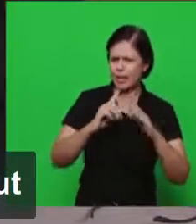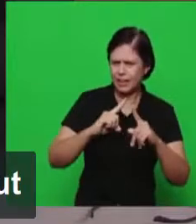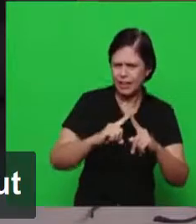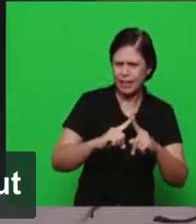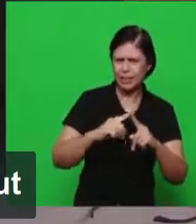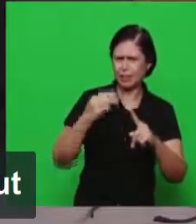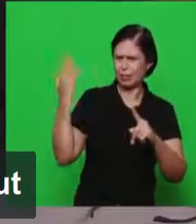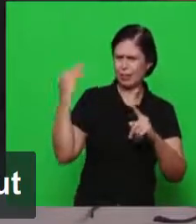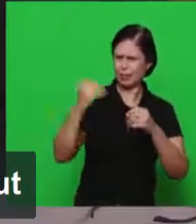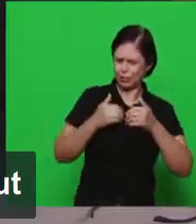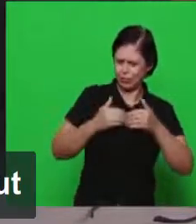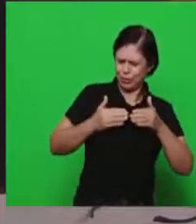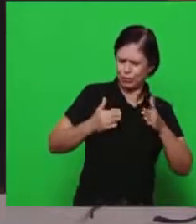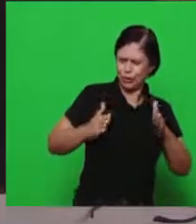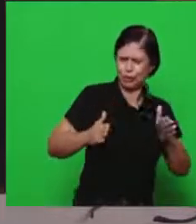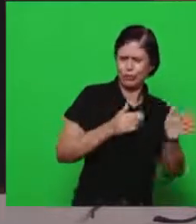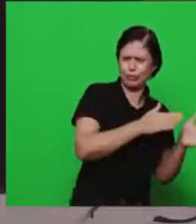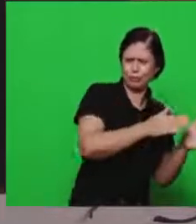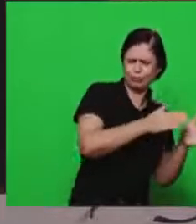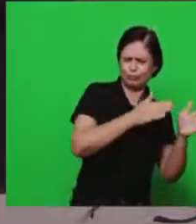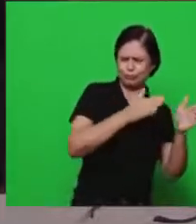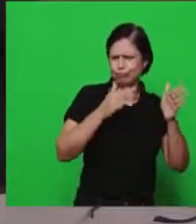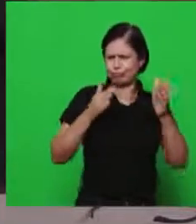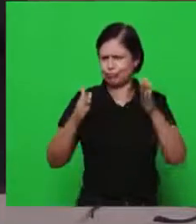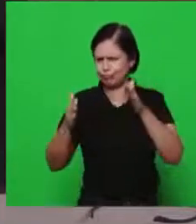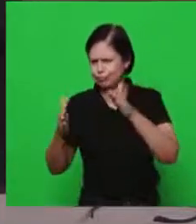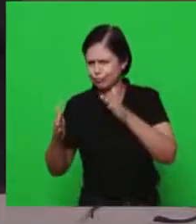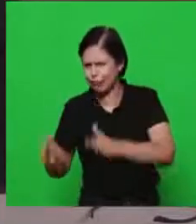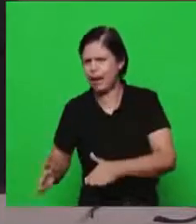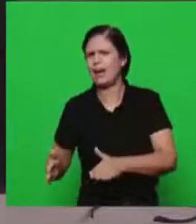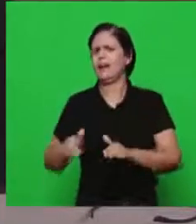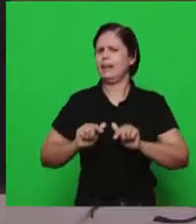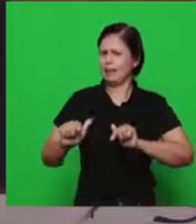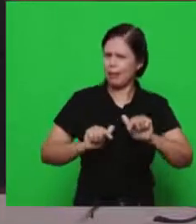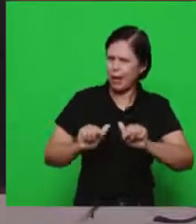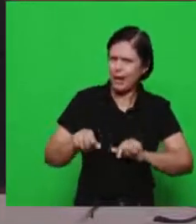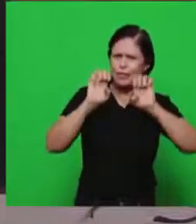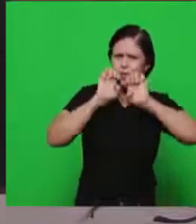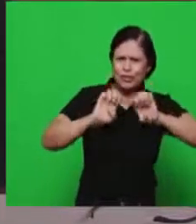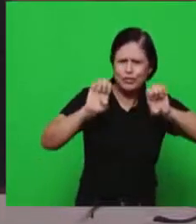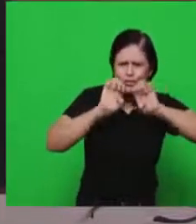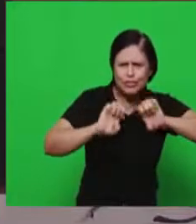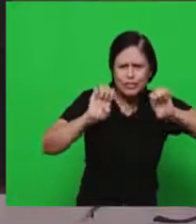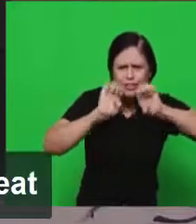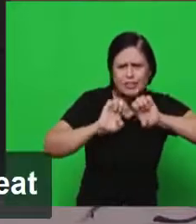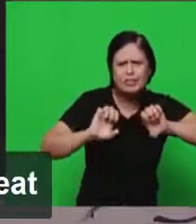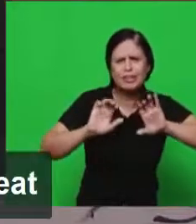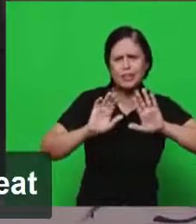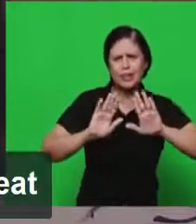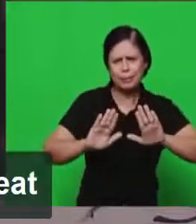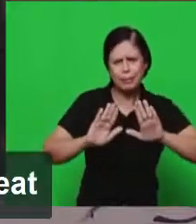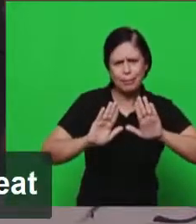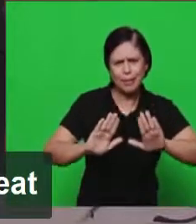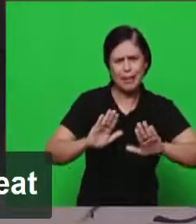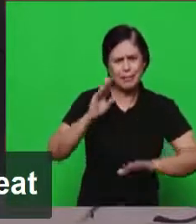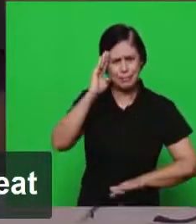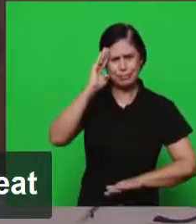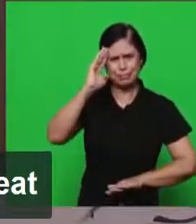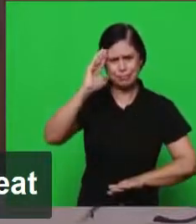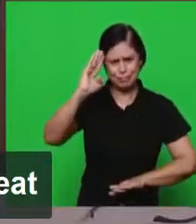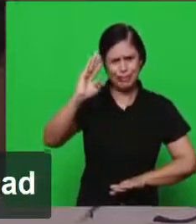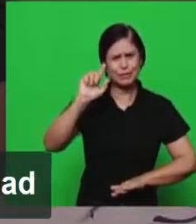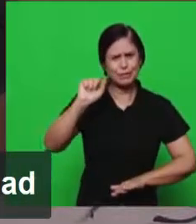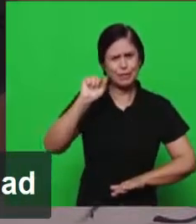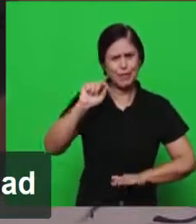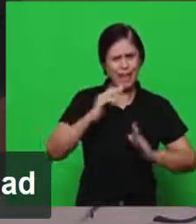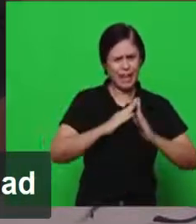travar em todo o decorrer dos séculos mas principalmente nos primeiros dias de vida da igreja foram